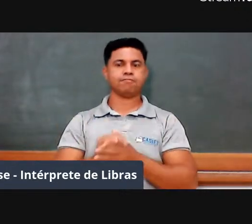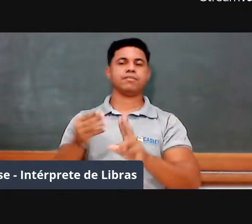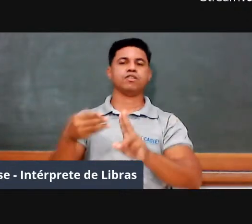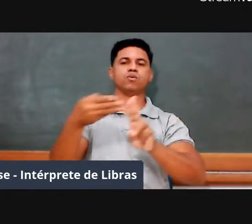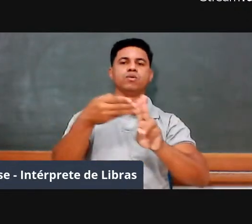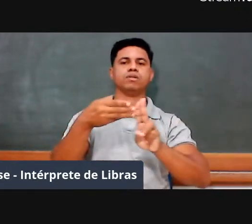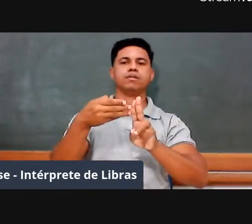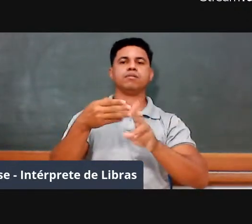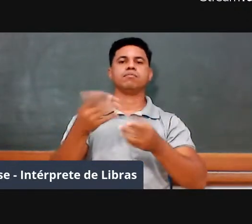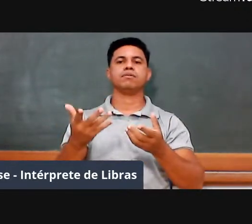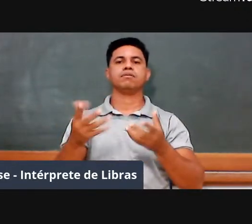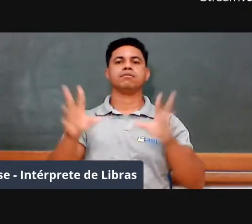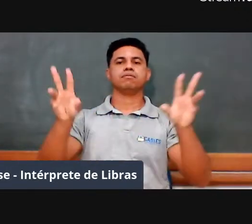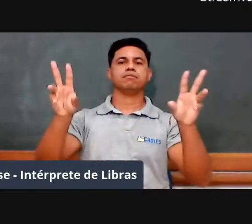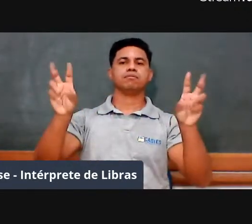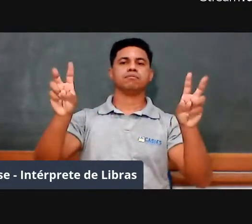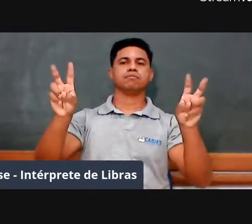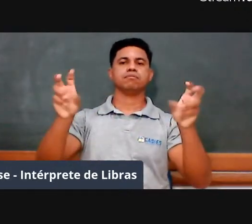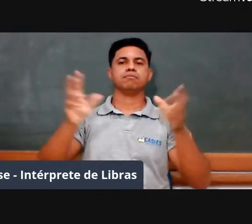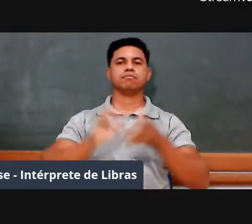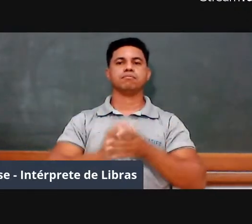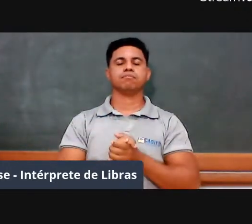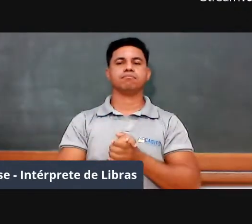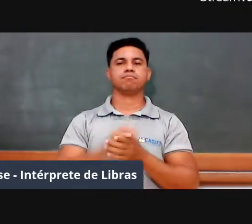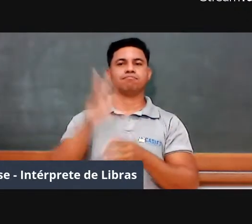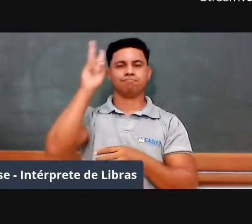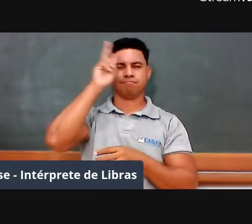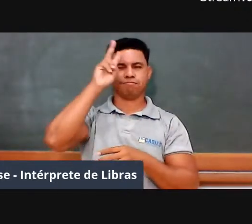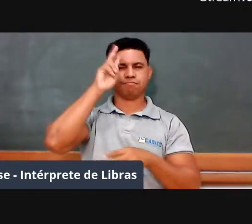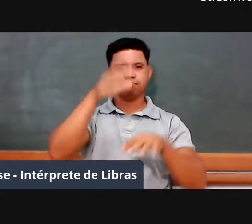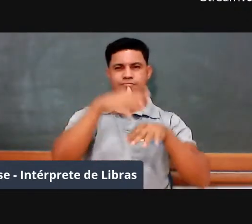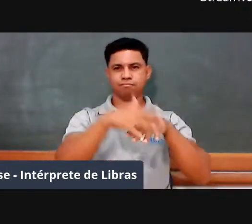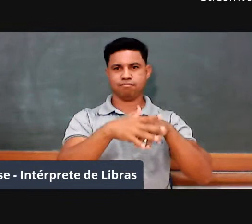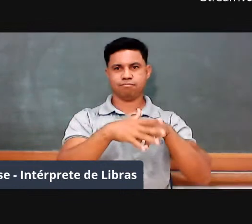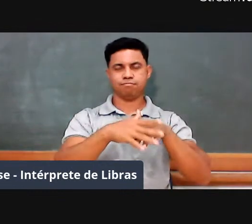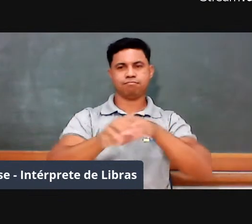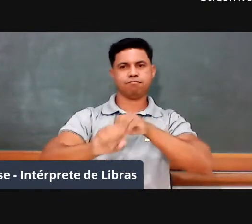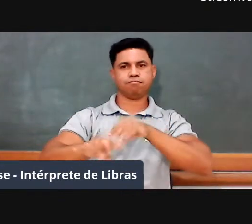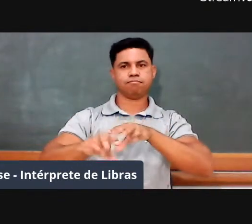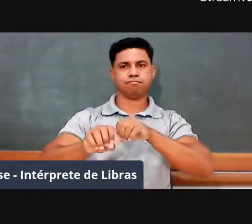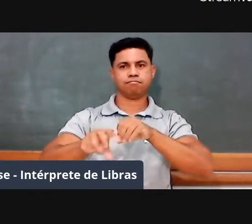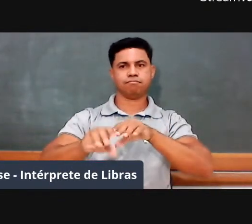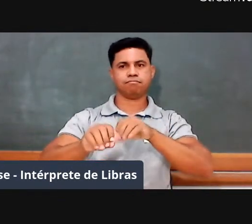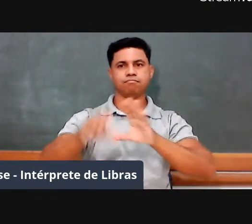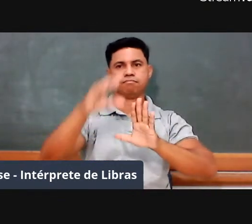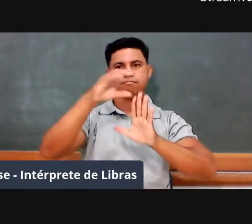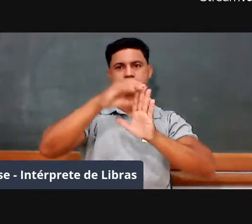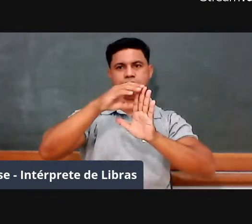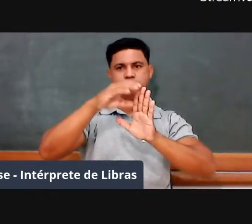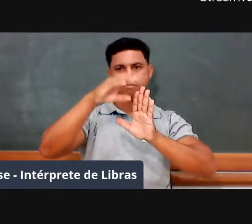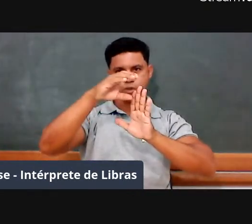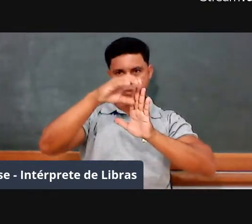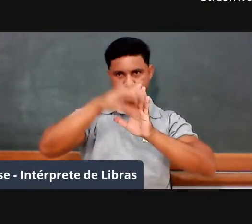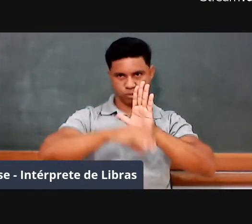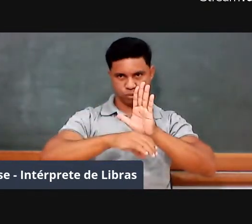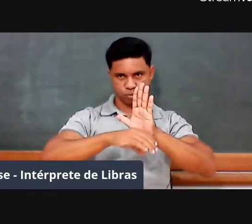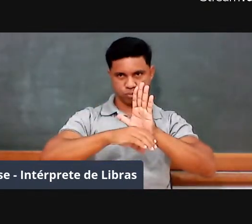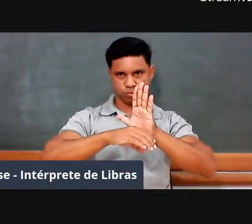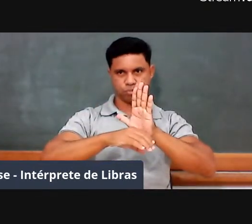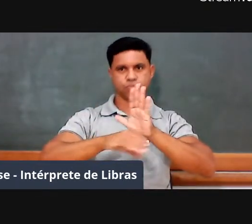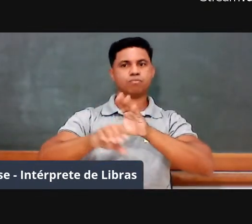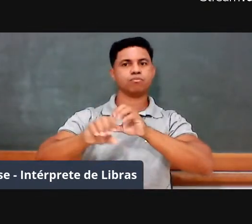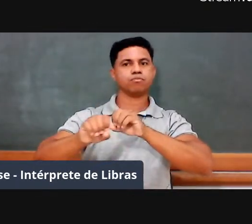A História do Ensino da Matemática e o Currículo Escolar. Essa live é uma